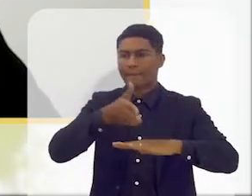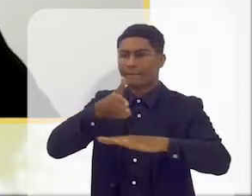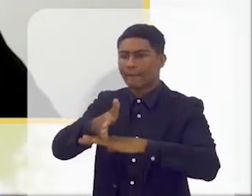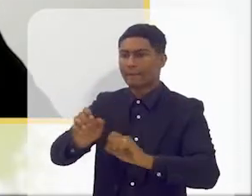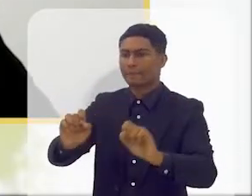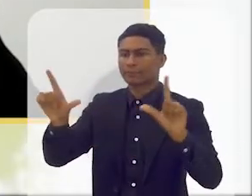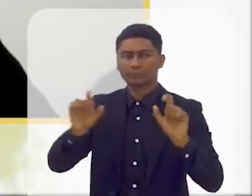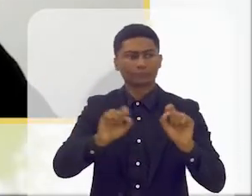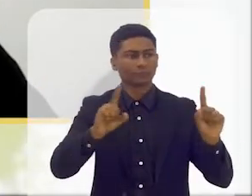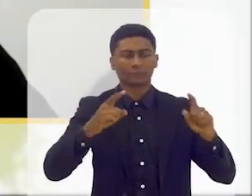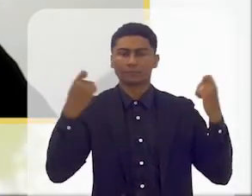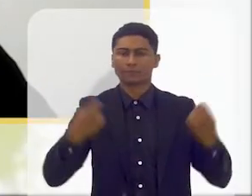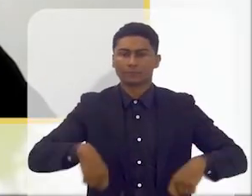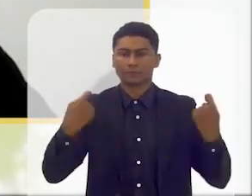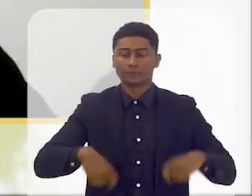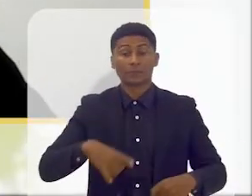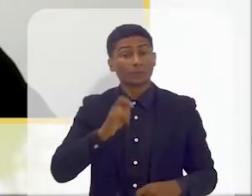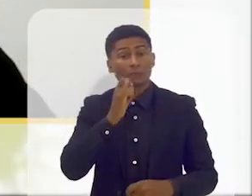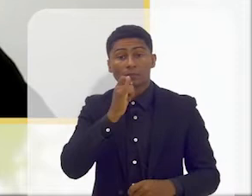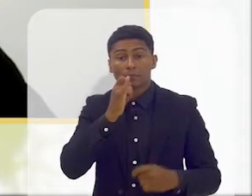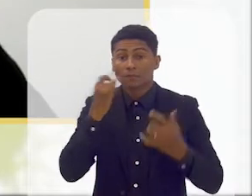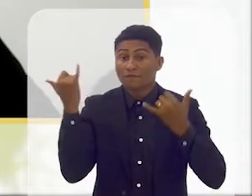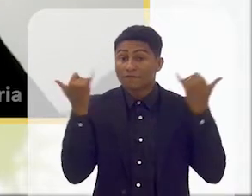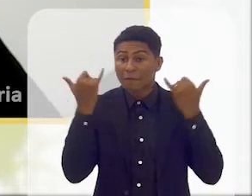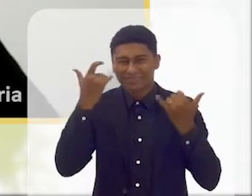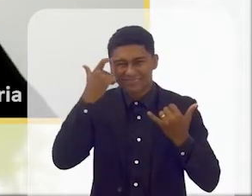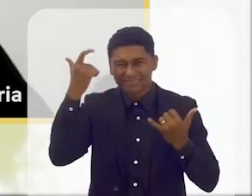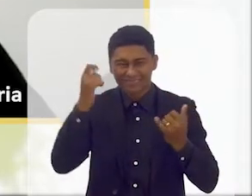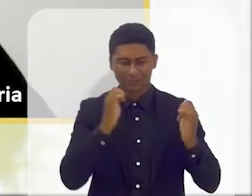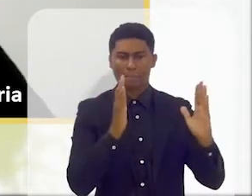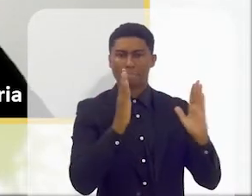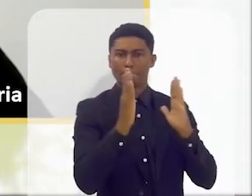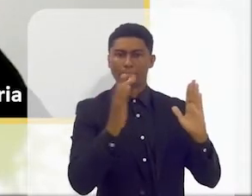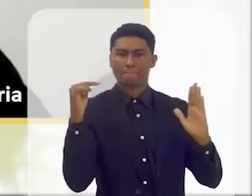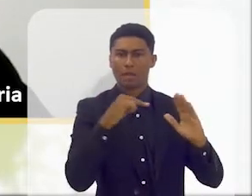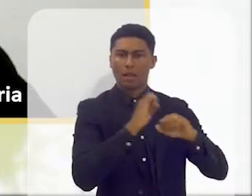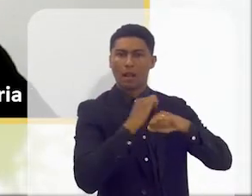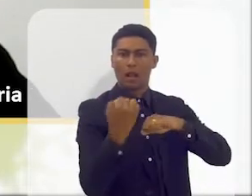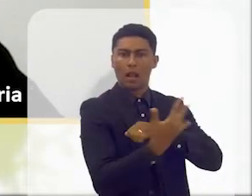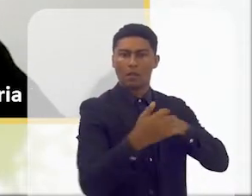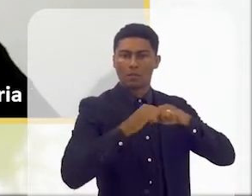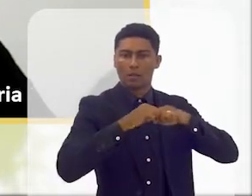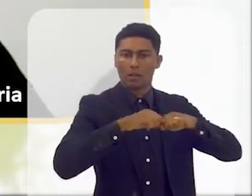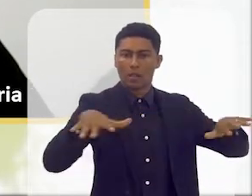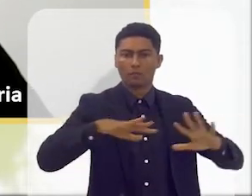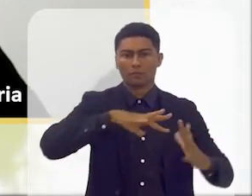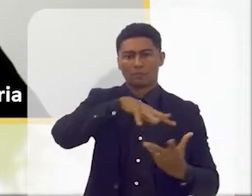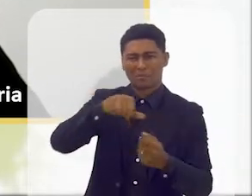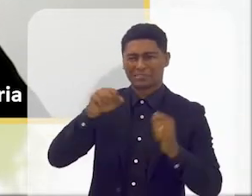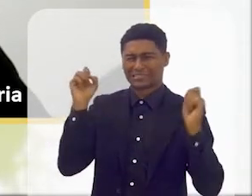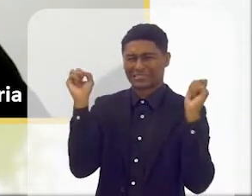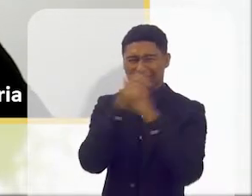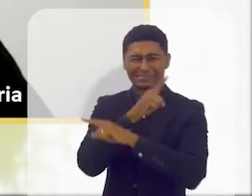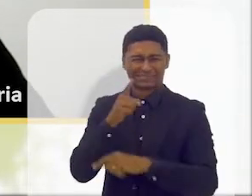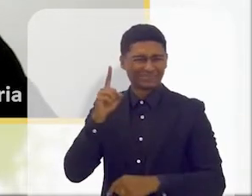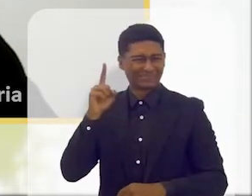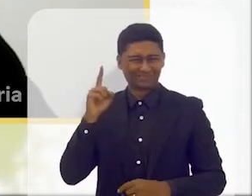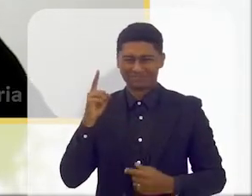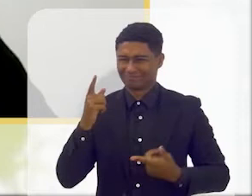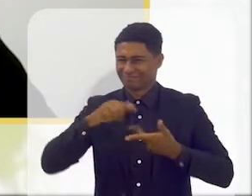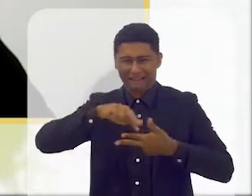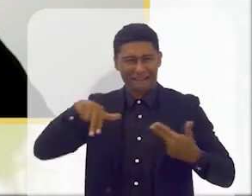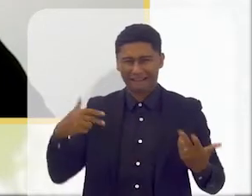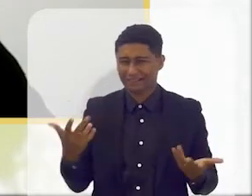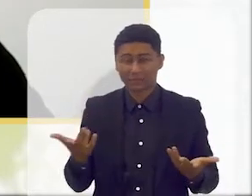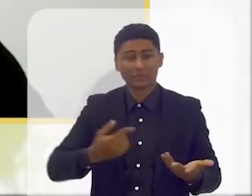tão pertinentes como nós acabamos de vir de uma pandemia, não é? Que foi alguma coisa que complicou o mundo e as nossas vidas. E